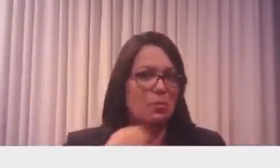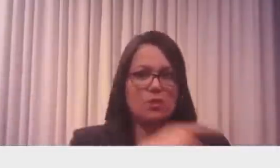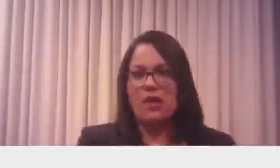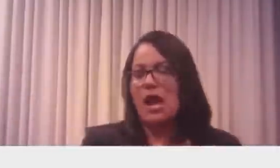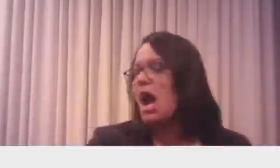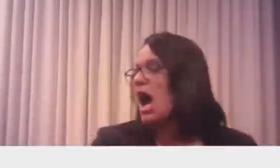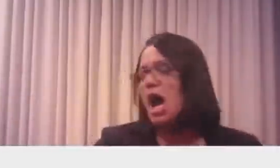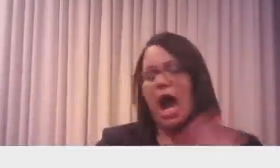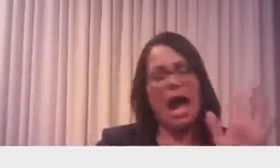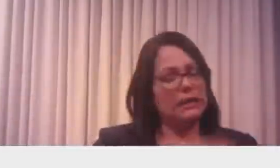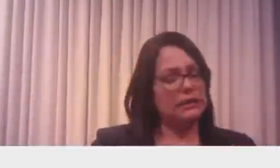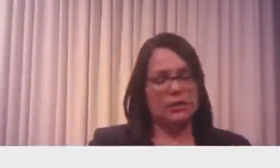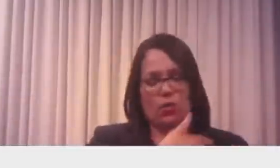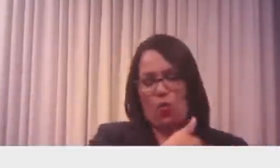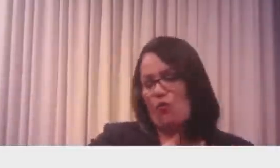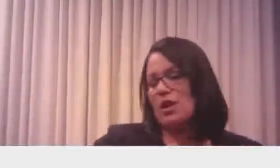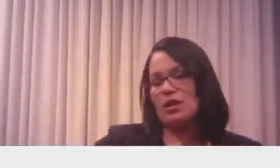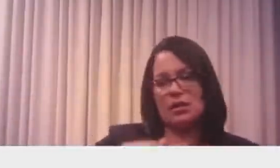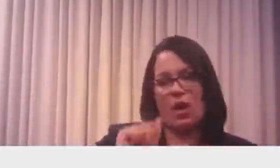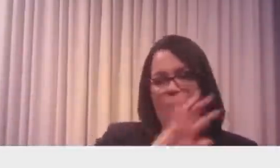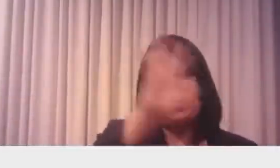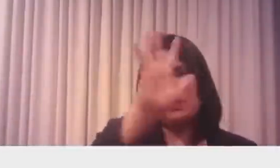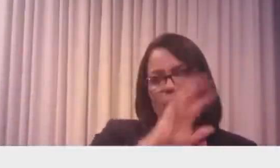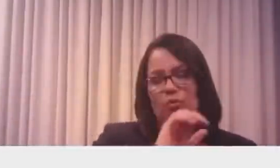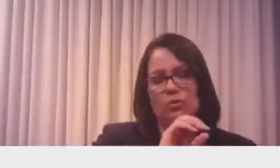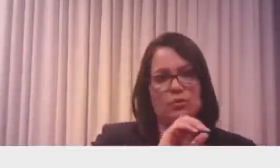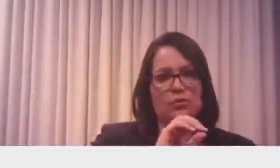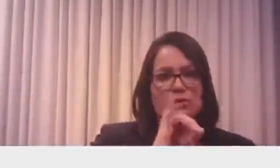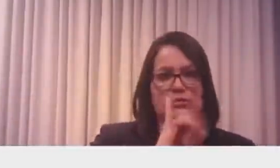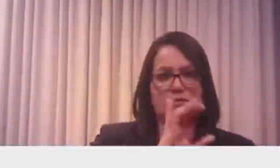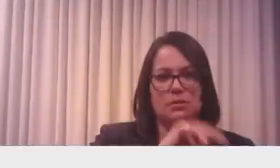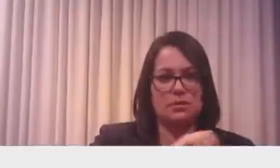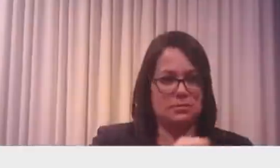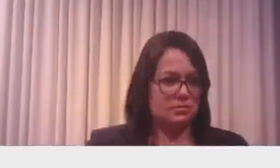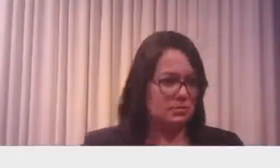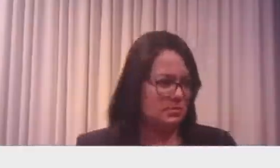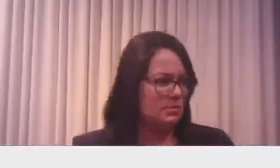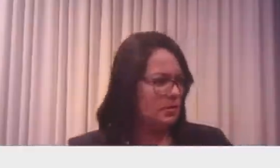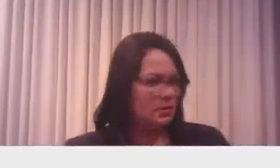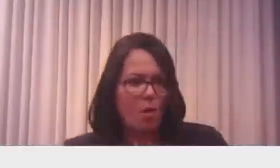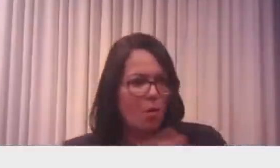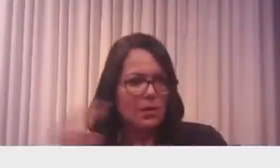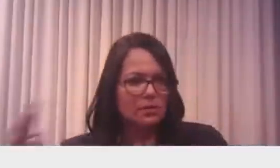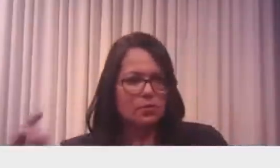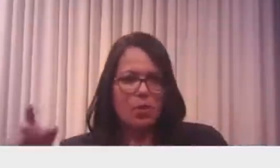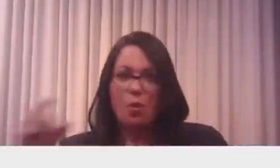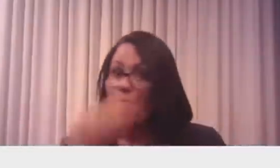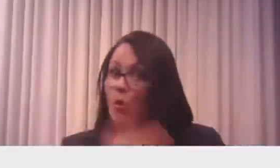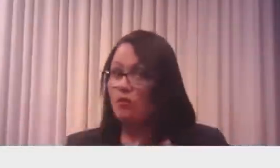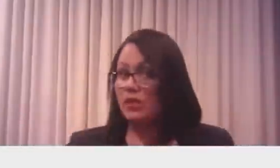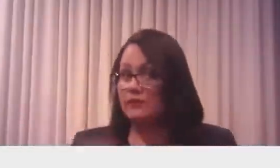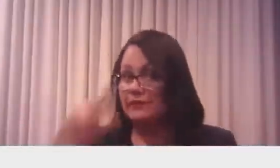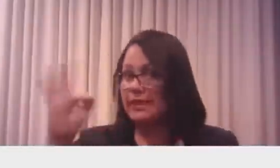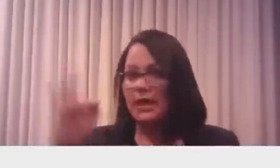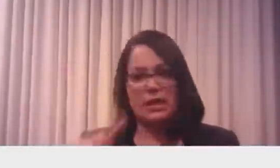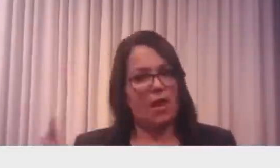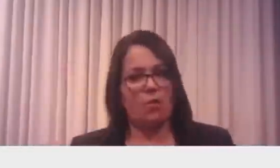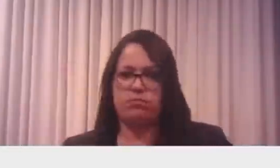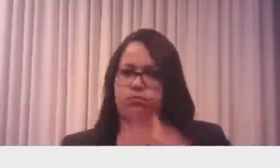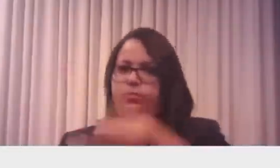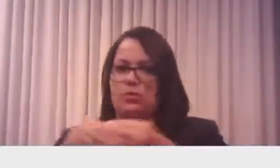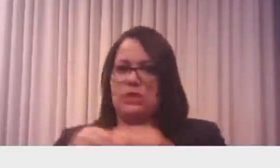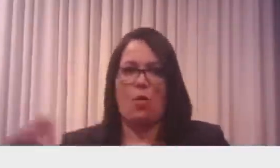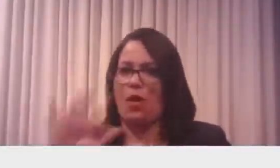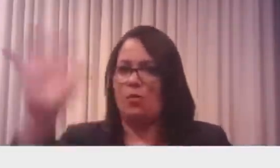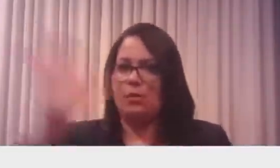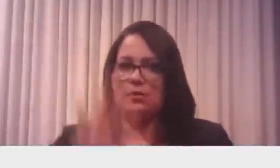O que eles cobravam na gasolina, no diesel, álcool, um valor nominal em janeiro de 2019, é exatamente o mesmo valor